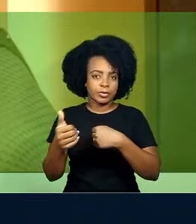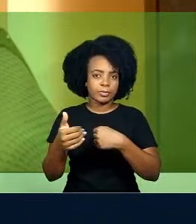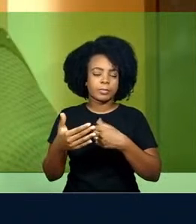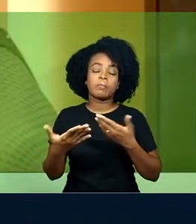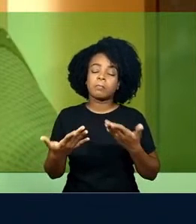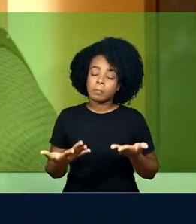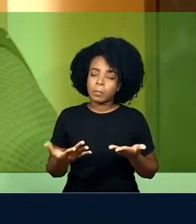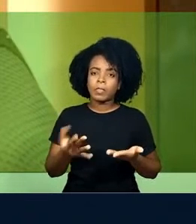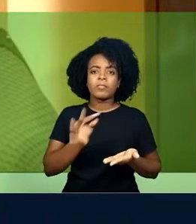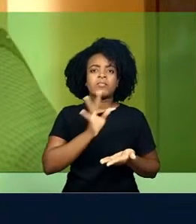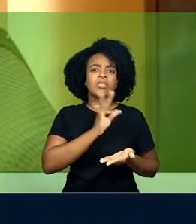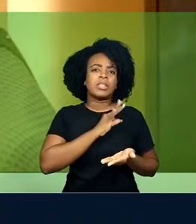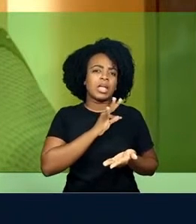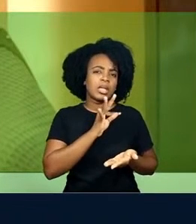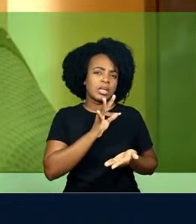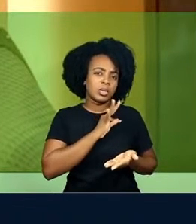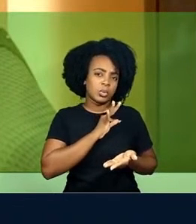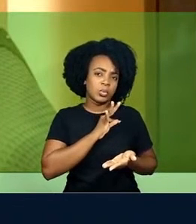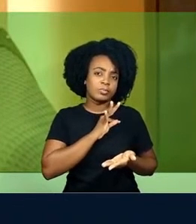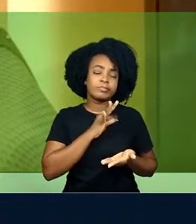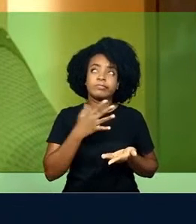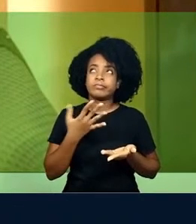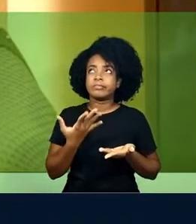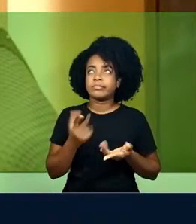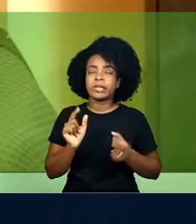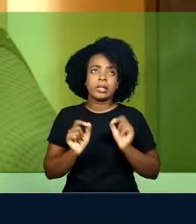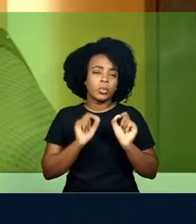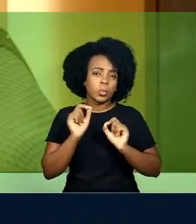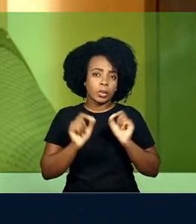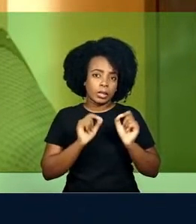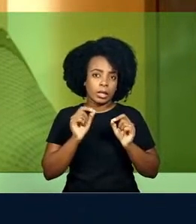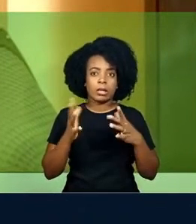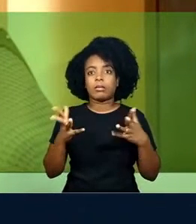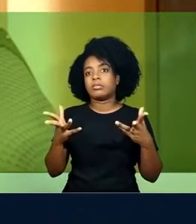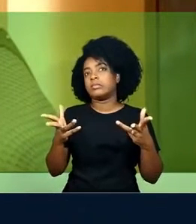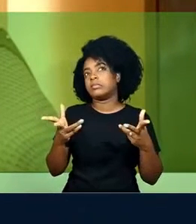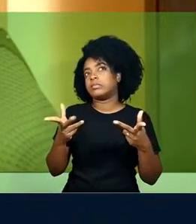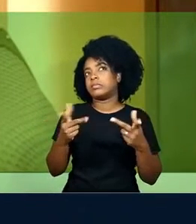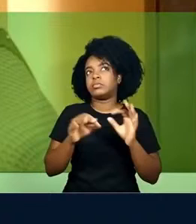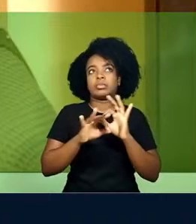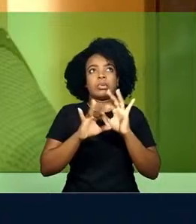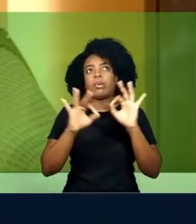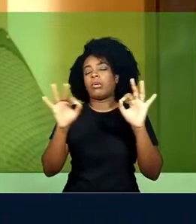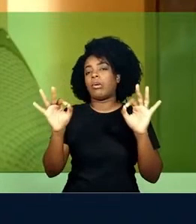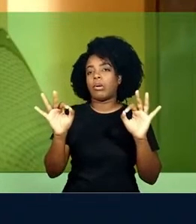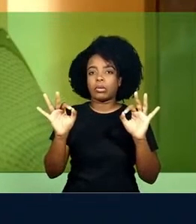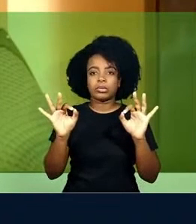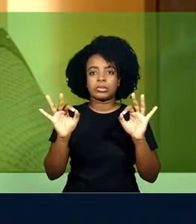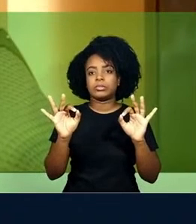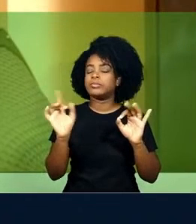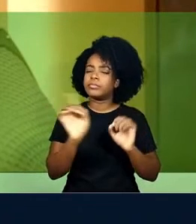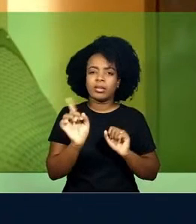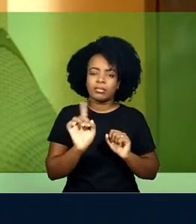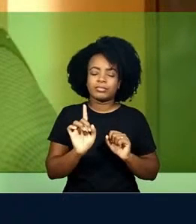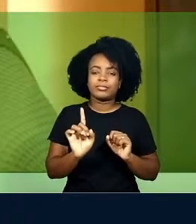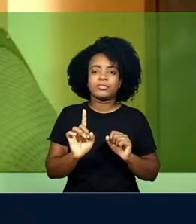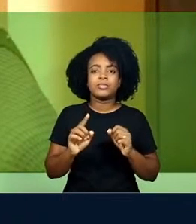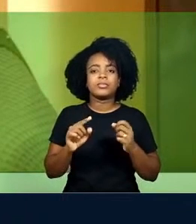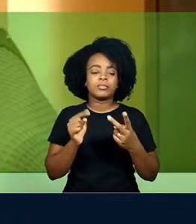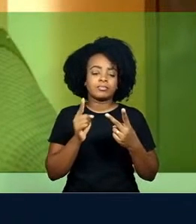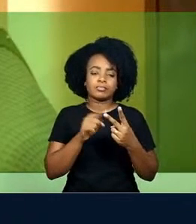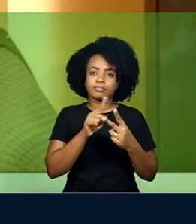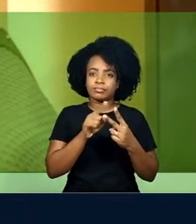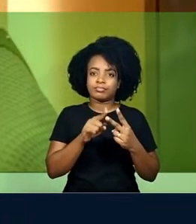Provavelmente, termos técnicos, não é um filme mais elaborado do que 2001 o ser no espaço, mas